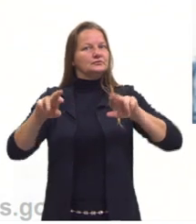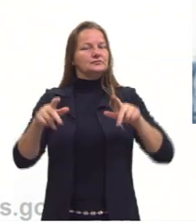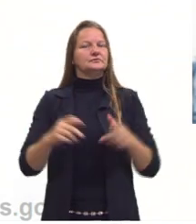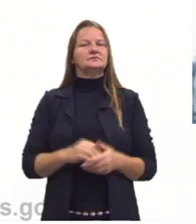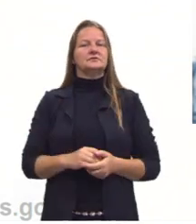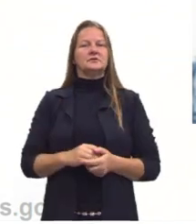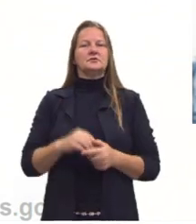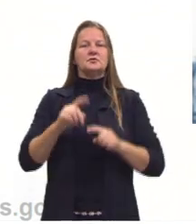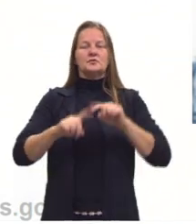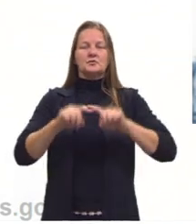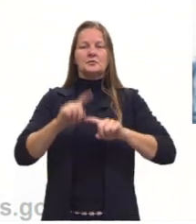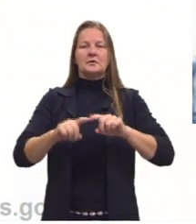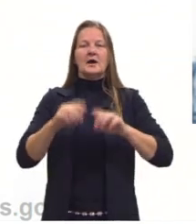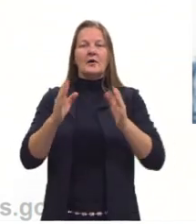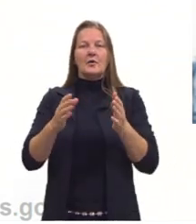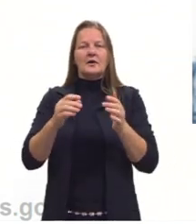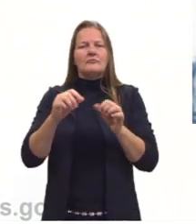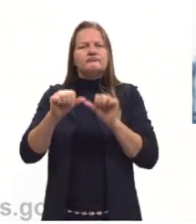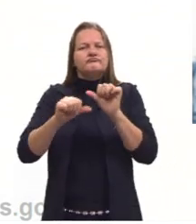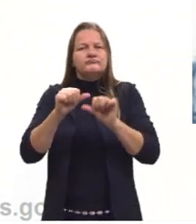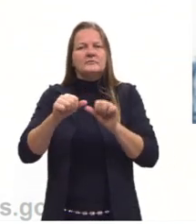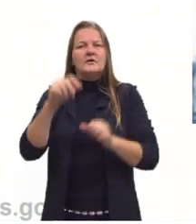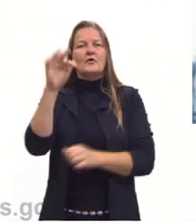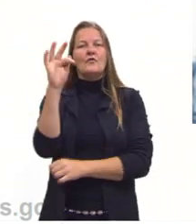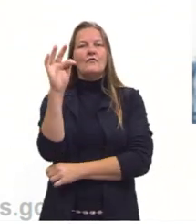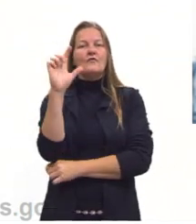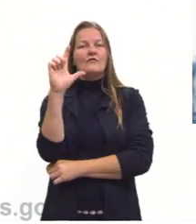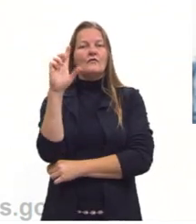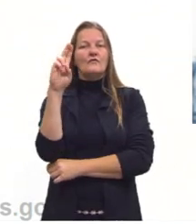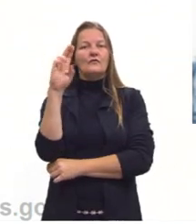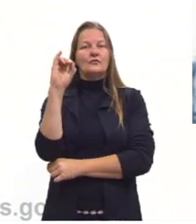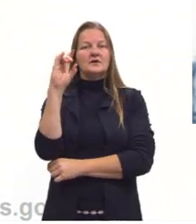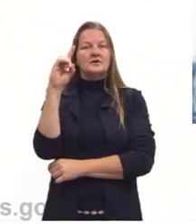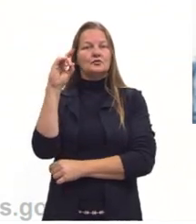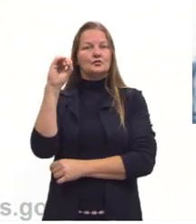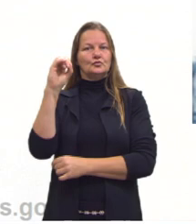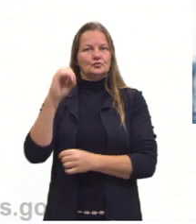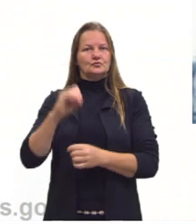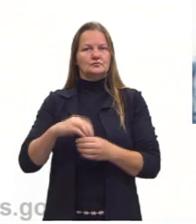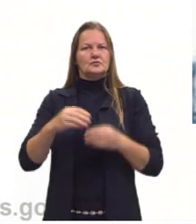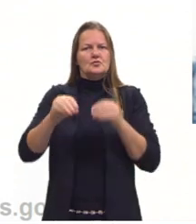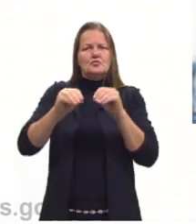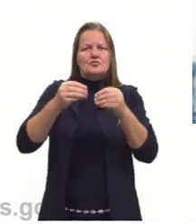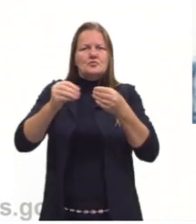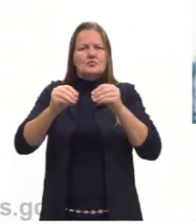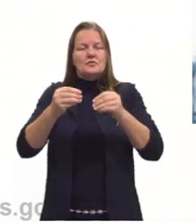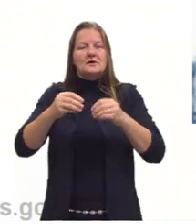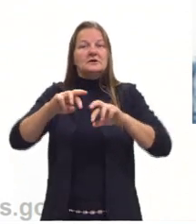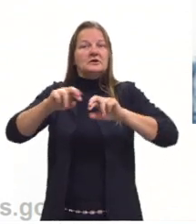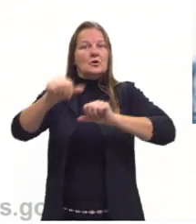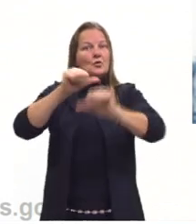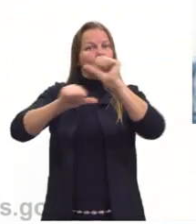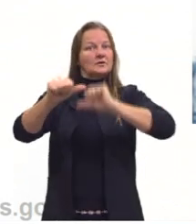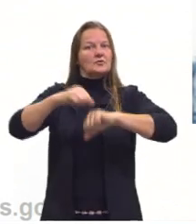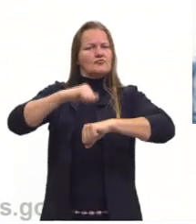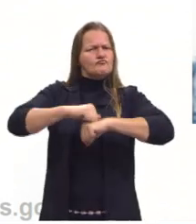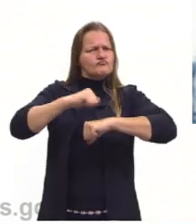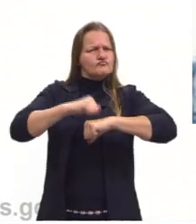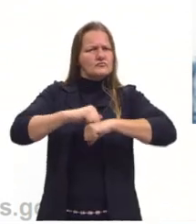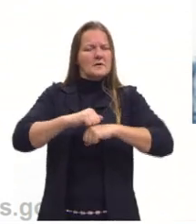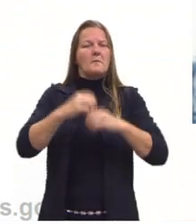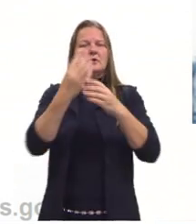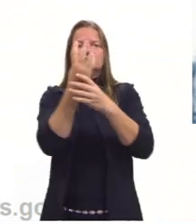objetos mais estáticos, agora a gente está falando de fluido. Então, um fluido, ao contrário de um sólido, é uma substância que pode